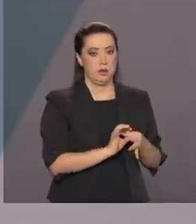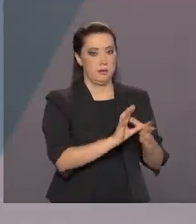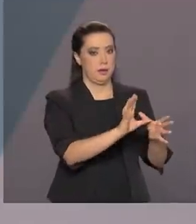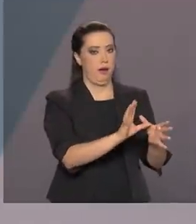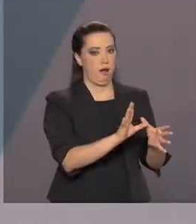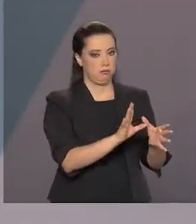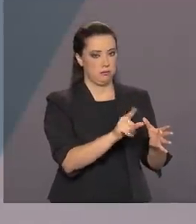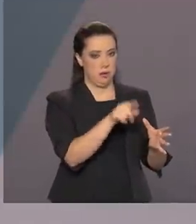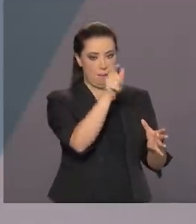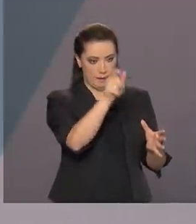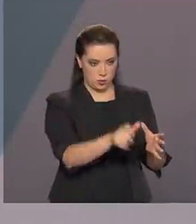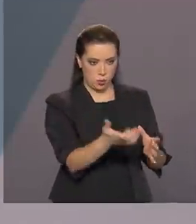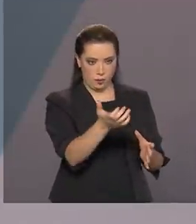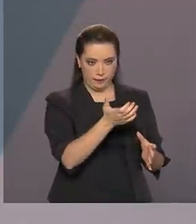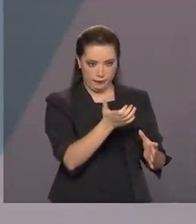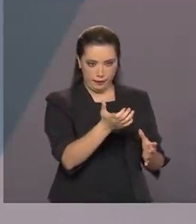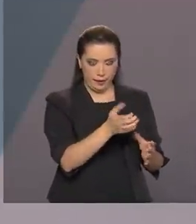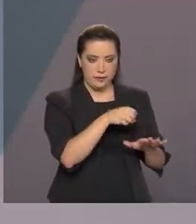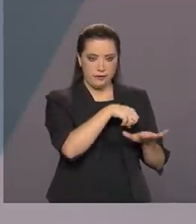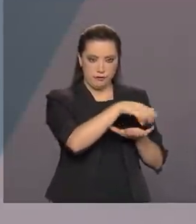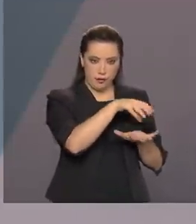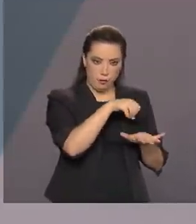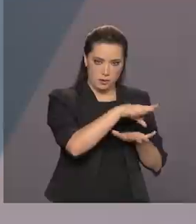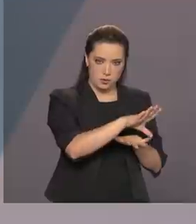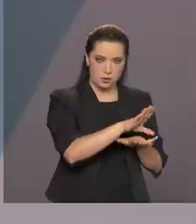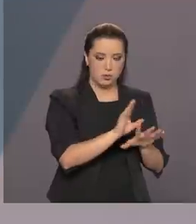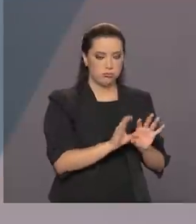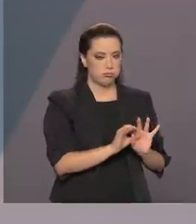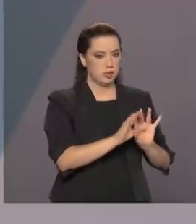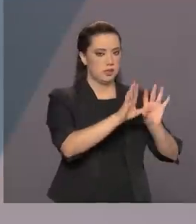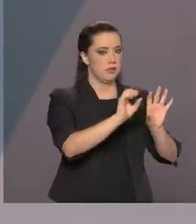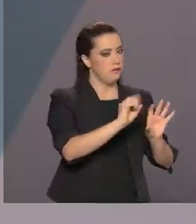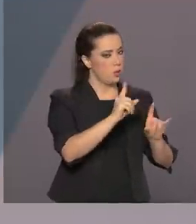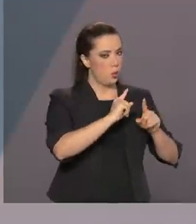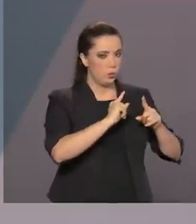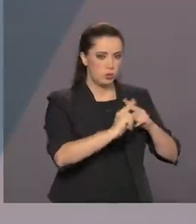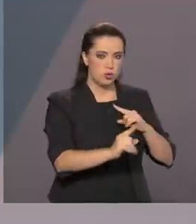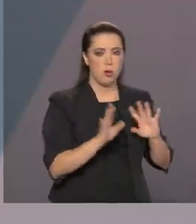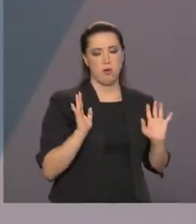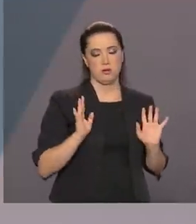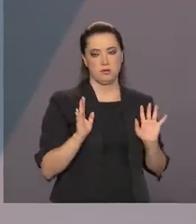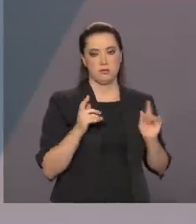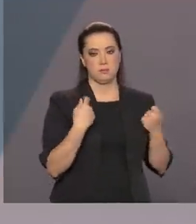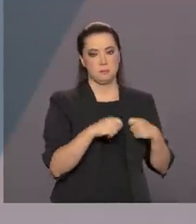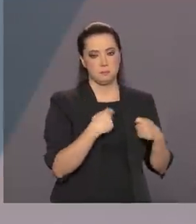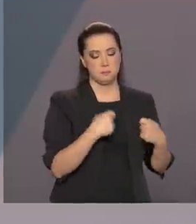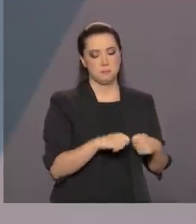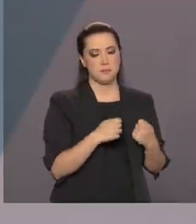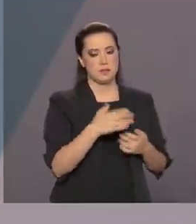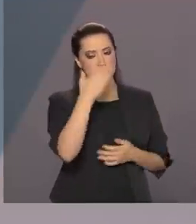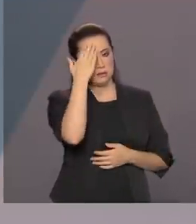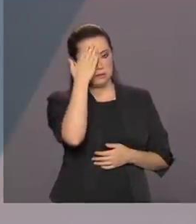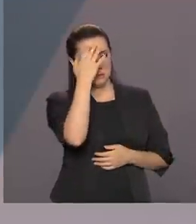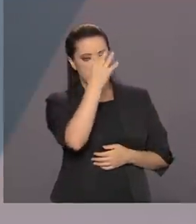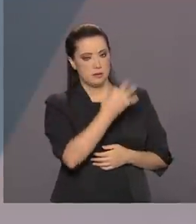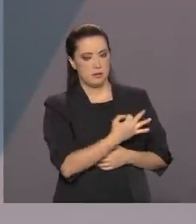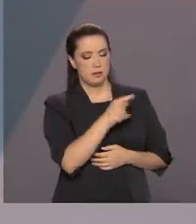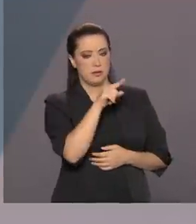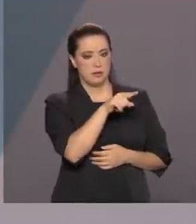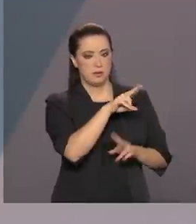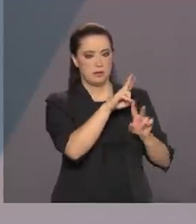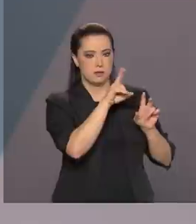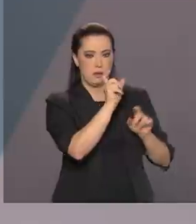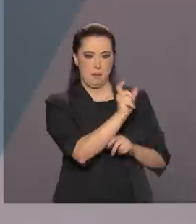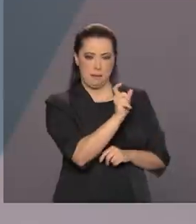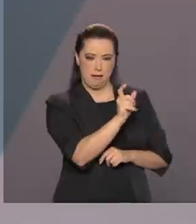da pessoa em relação ao que fazer com os dados que ela empresta, diríamos assim, para a empresa. Essa é uma